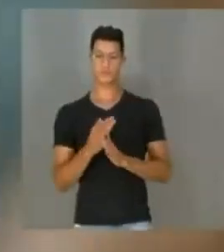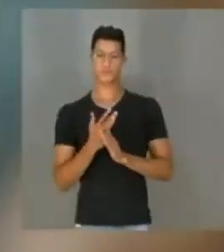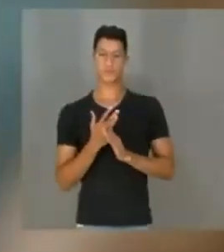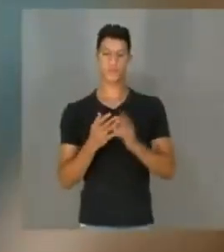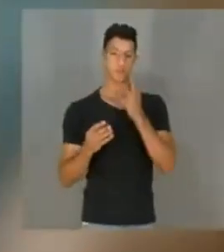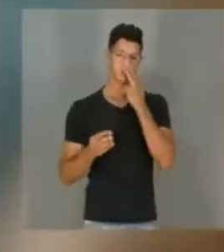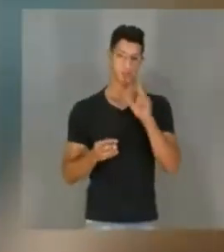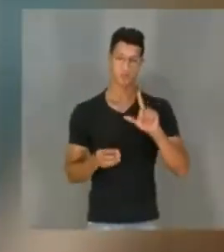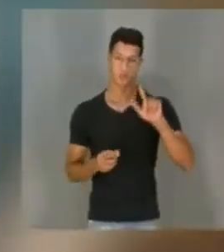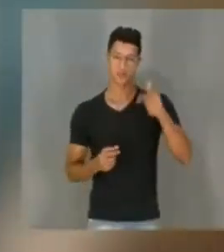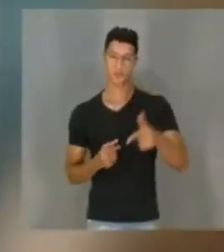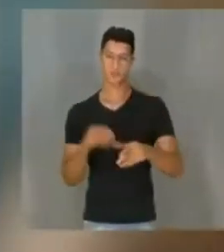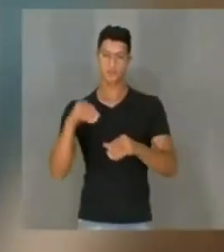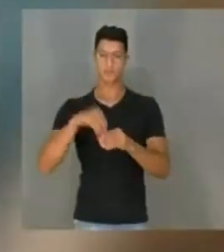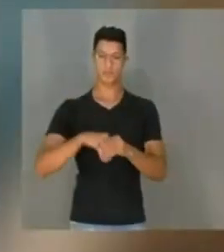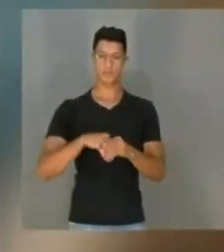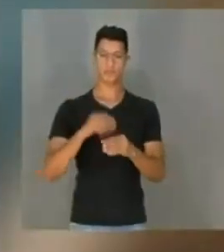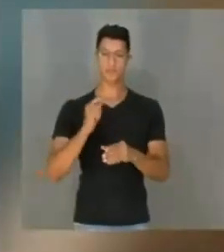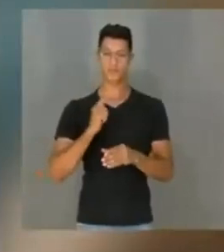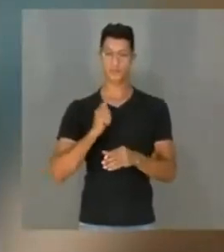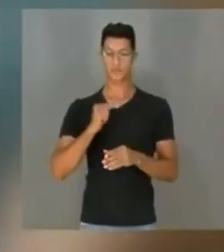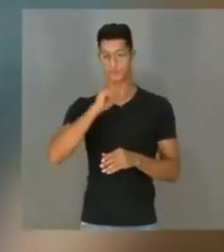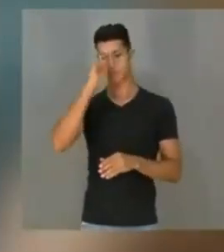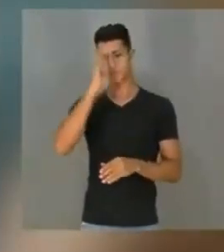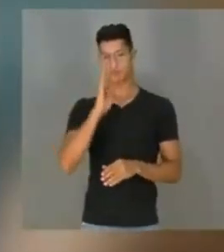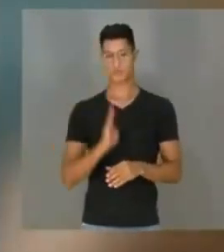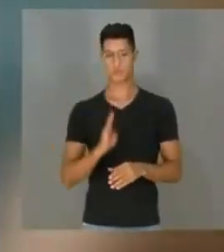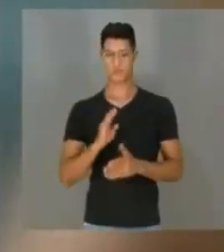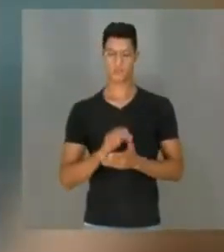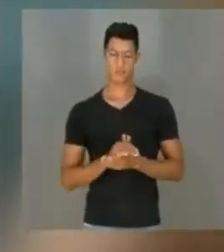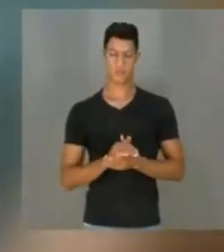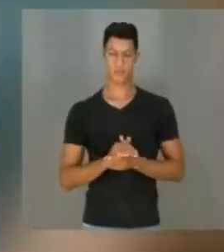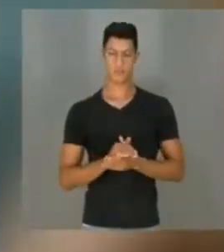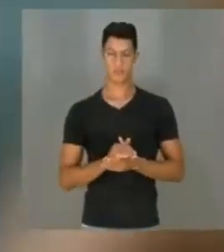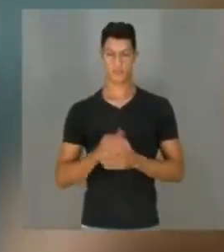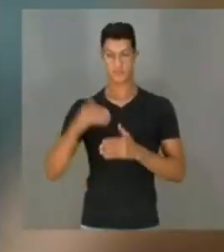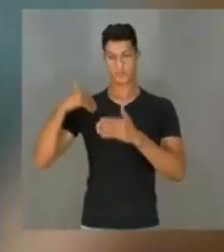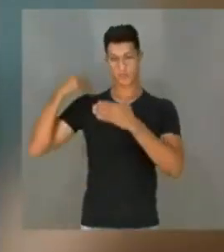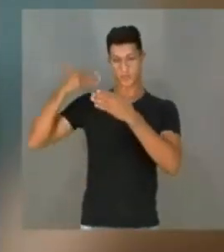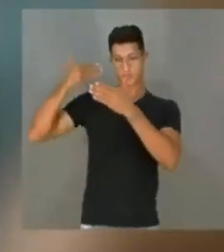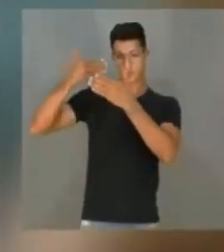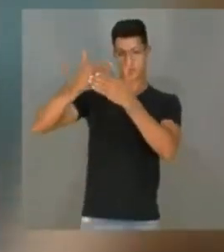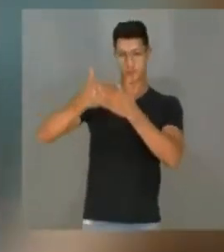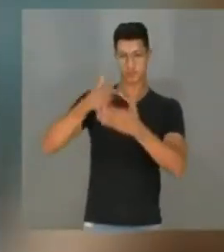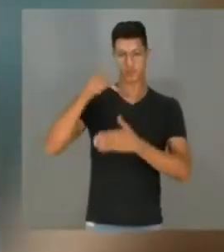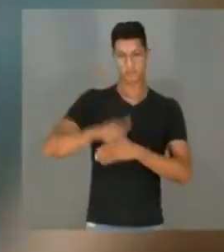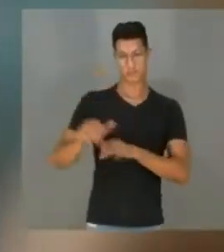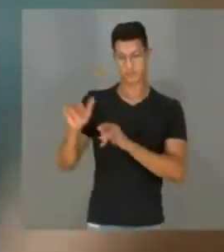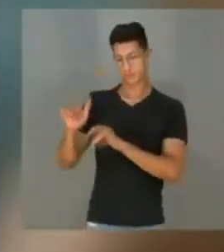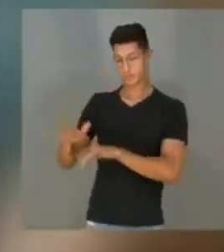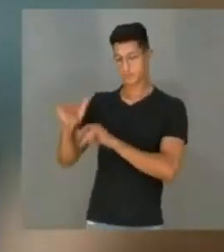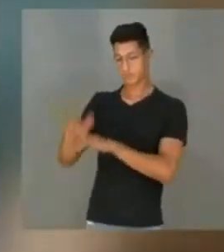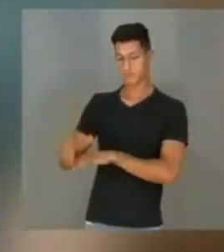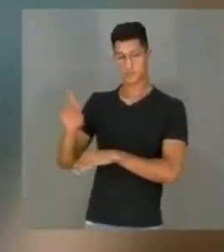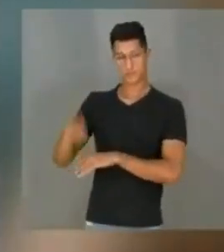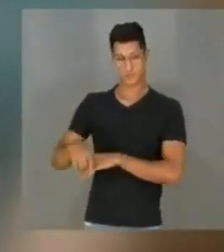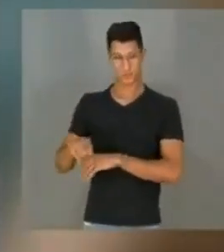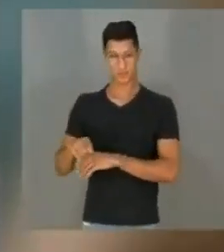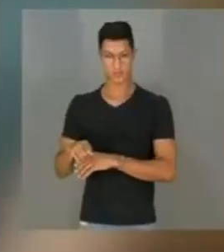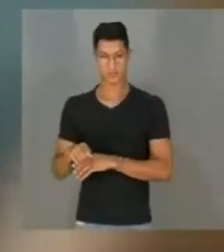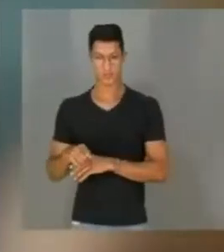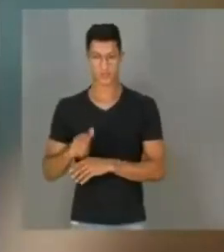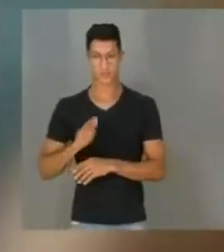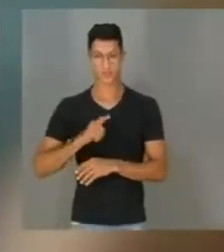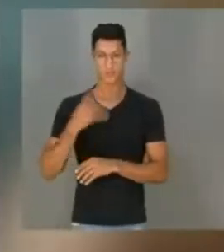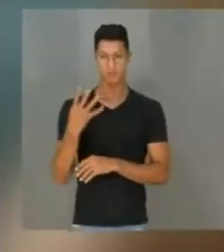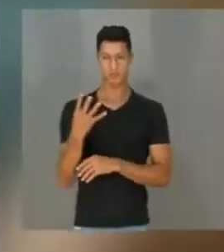posteriormente foi incluída no esquema nacional. A história da acupuntura na Austrália tem